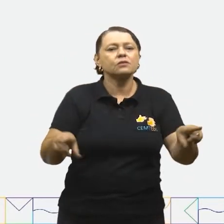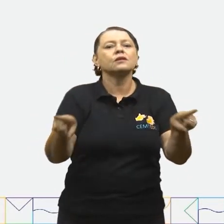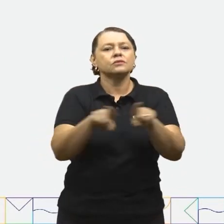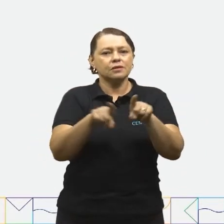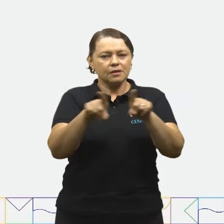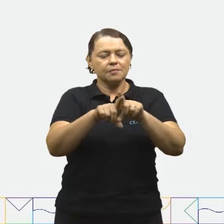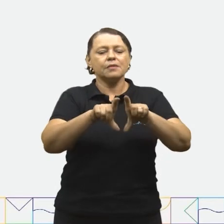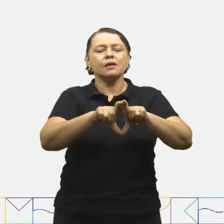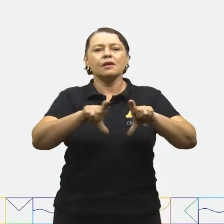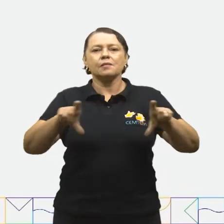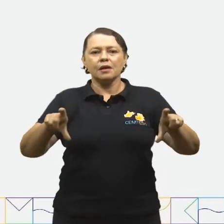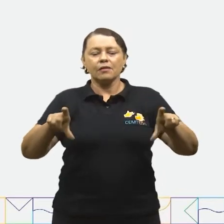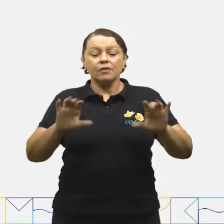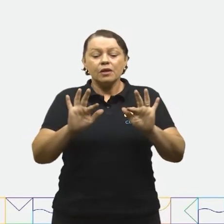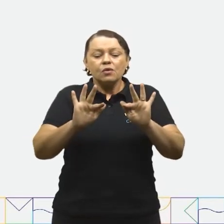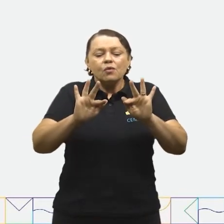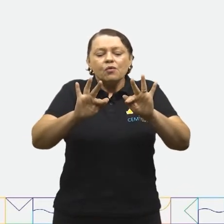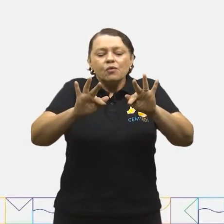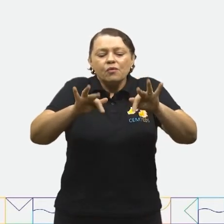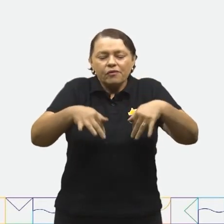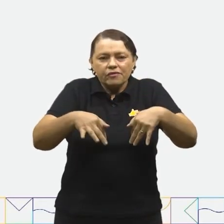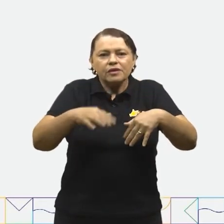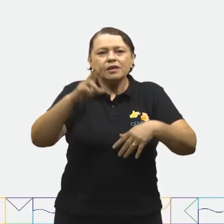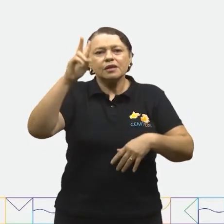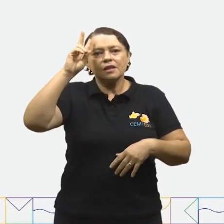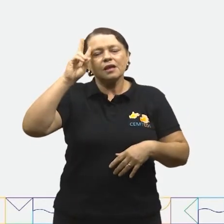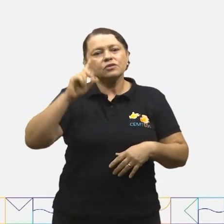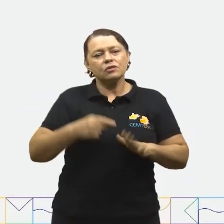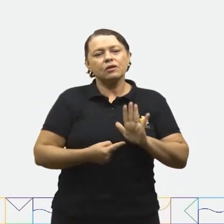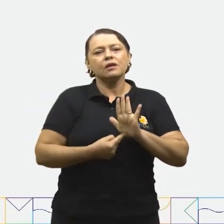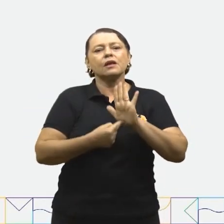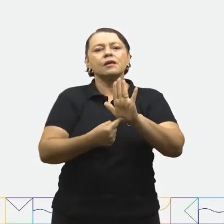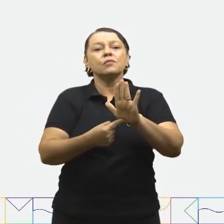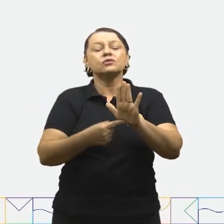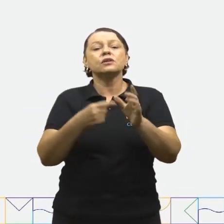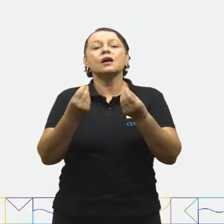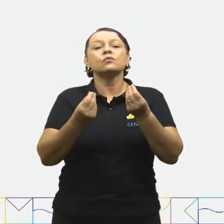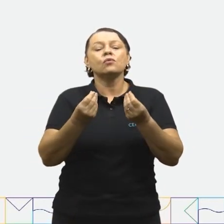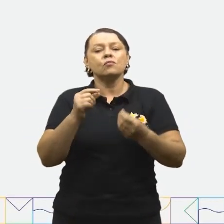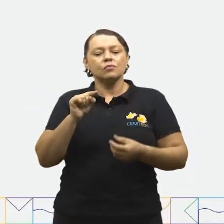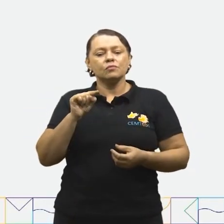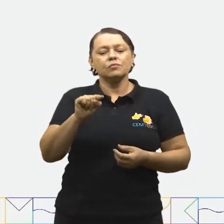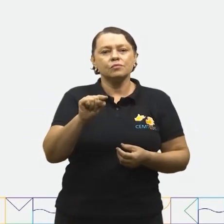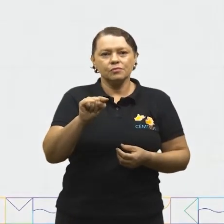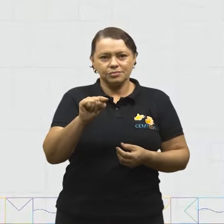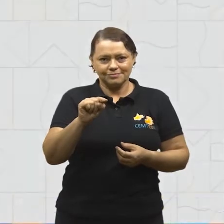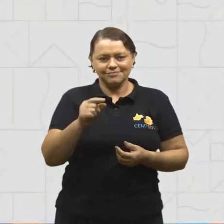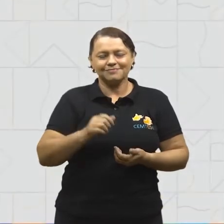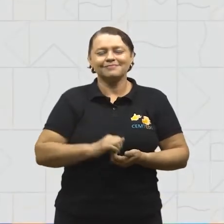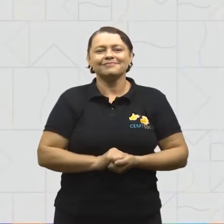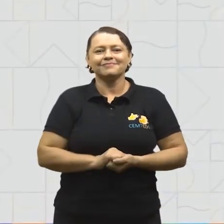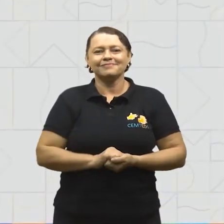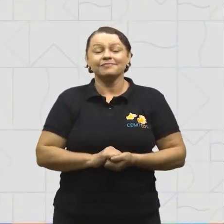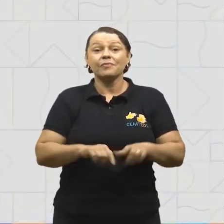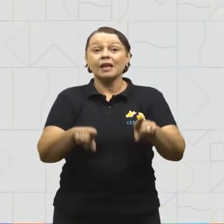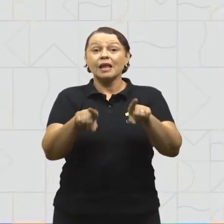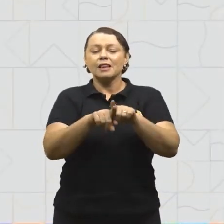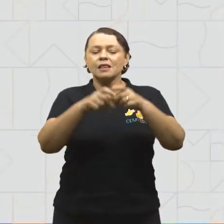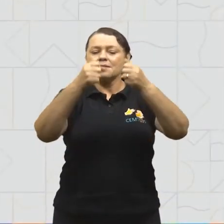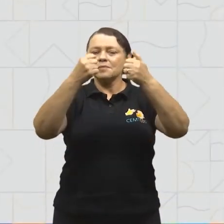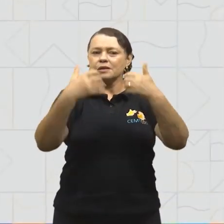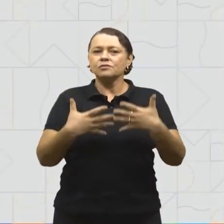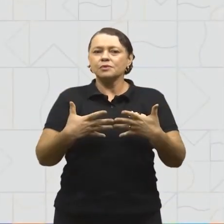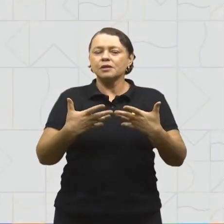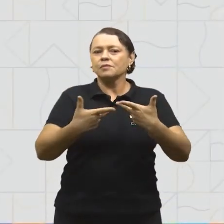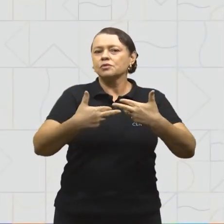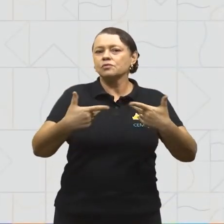o encerramento do parágrafo é transmitido pela pontuação. Falamos também sobre algo que